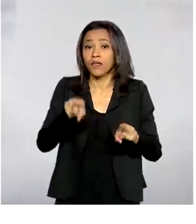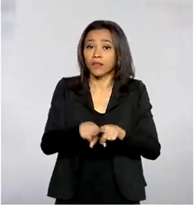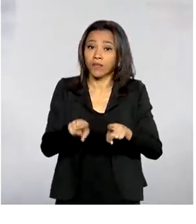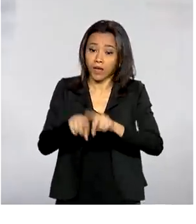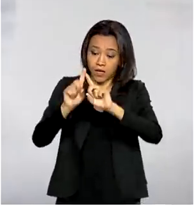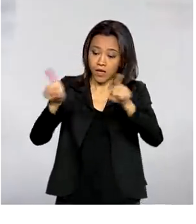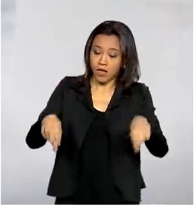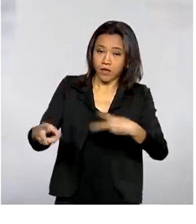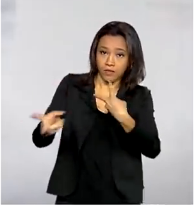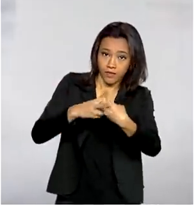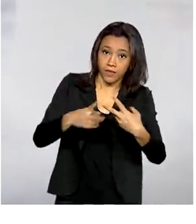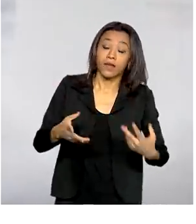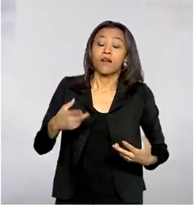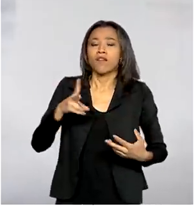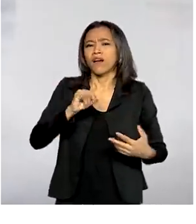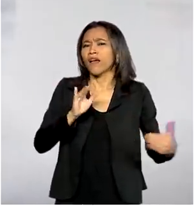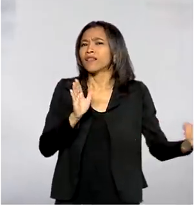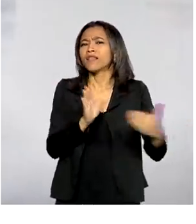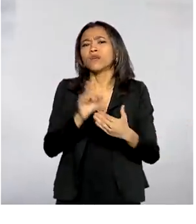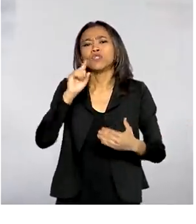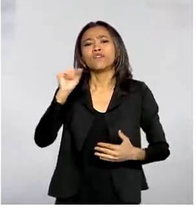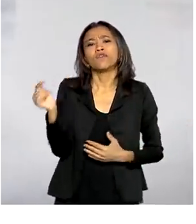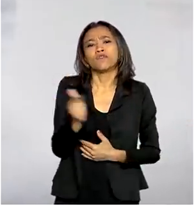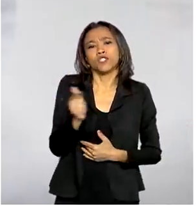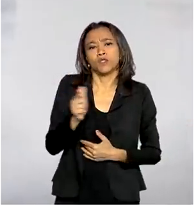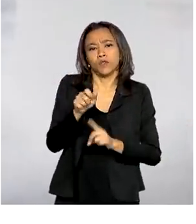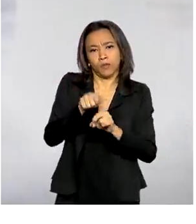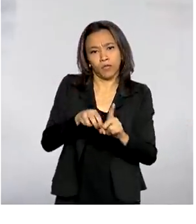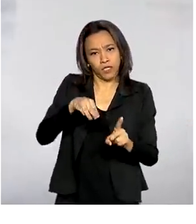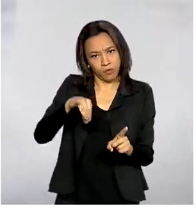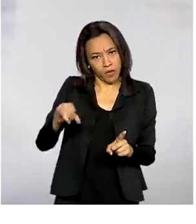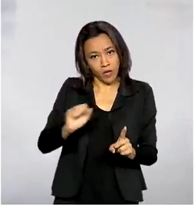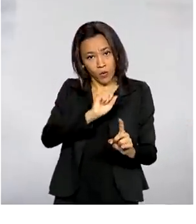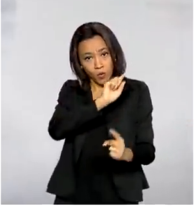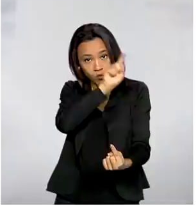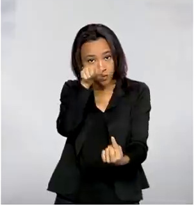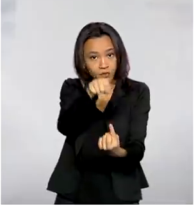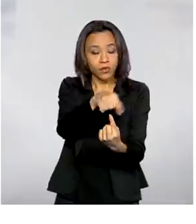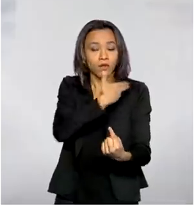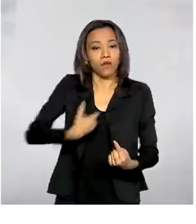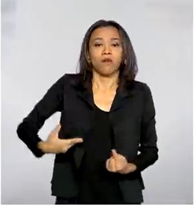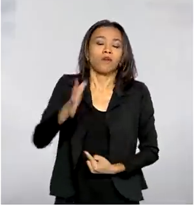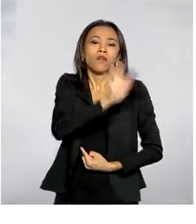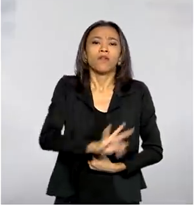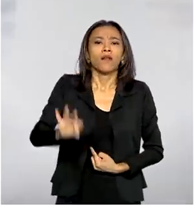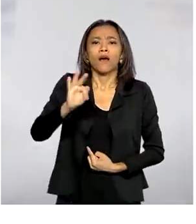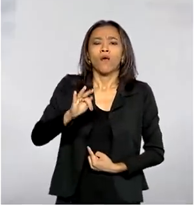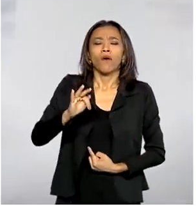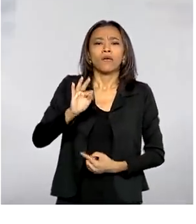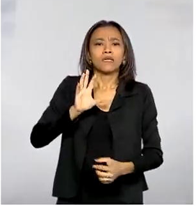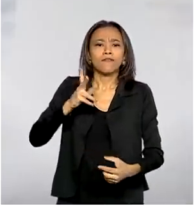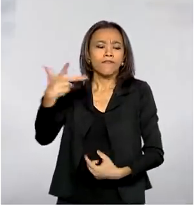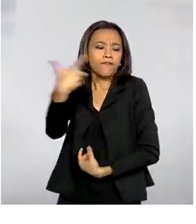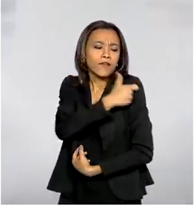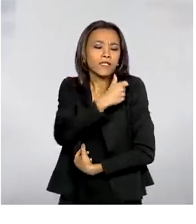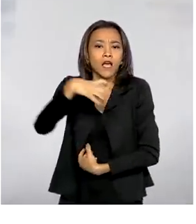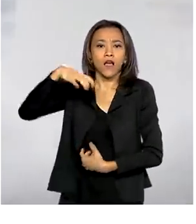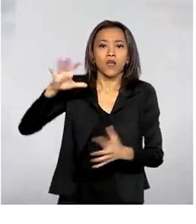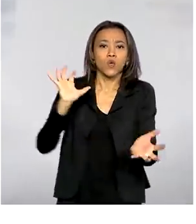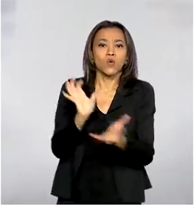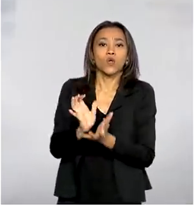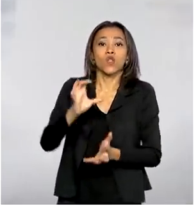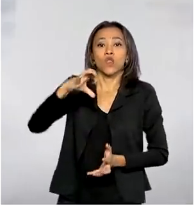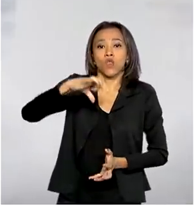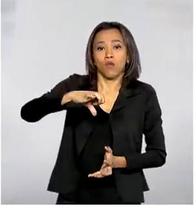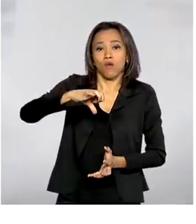março e vai até 22 de maio. E a meta do governo federal é vacinar pelo menos 90% de cada um dos